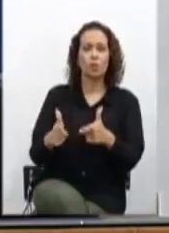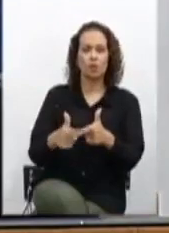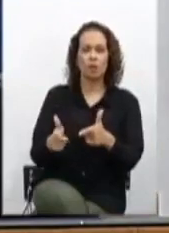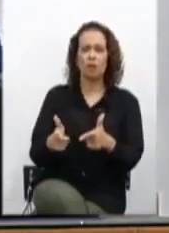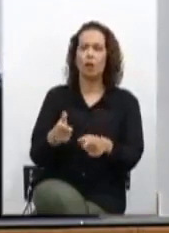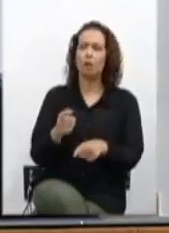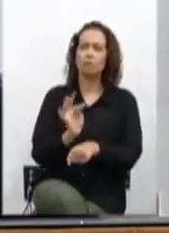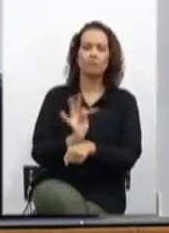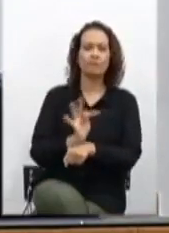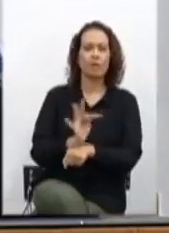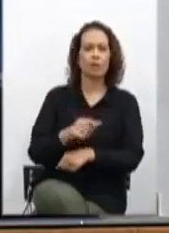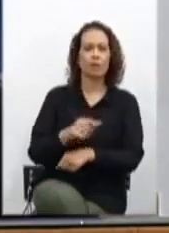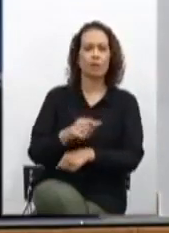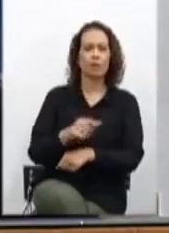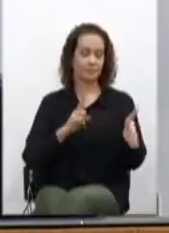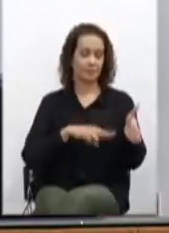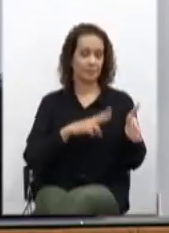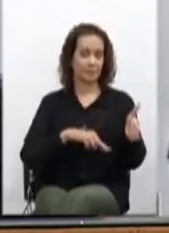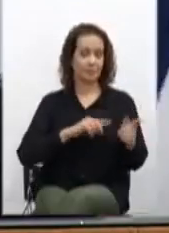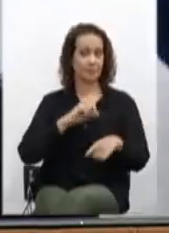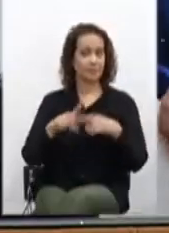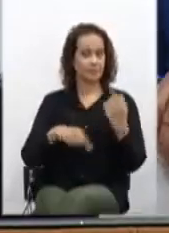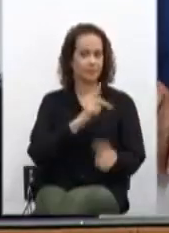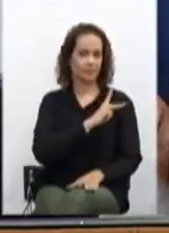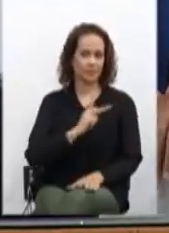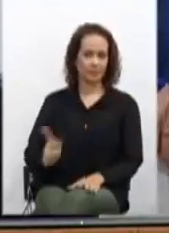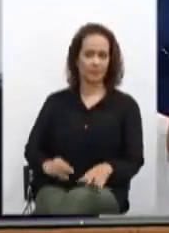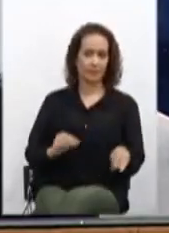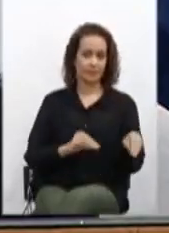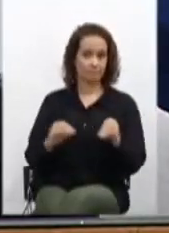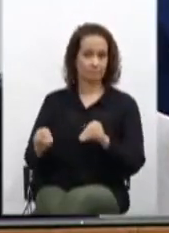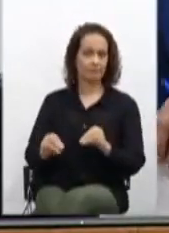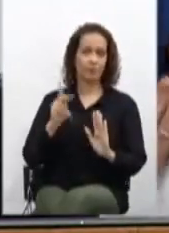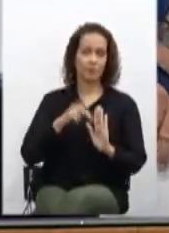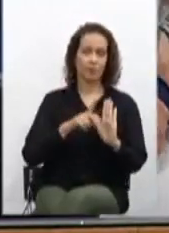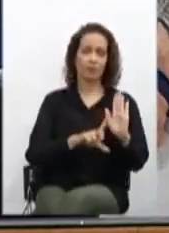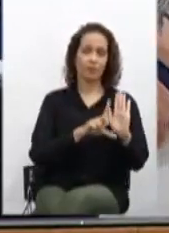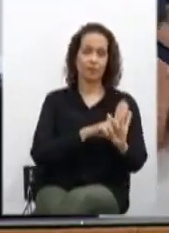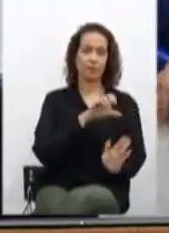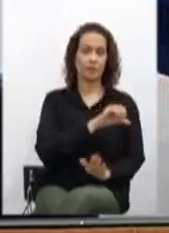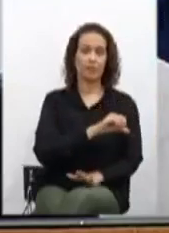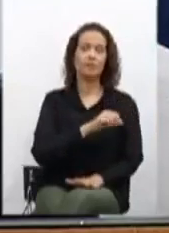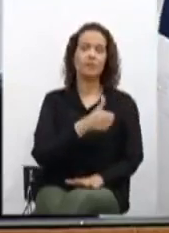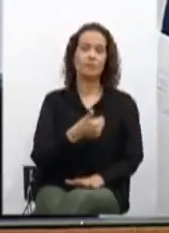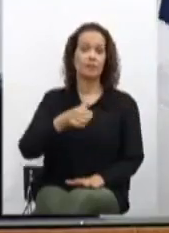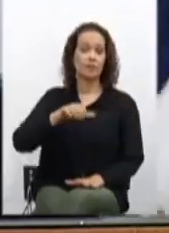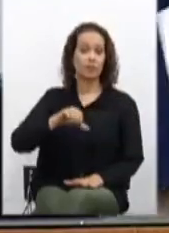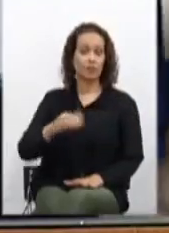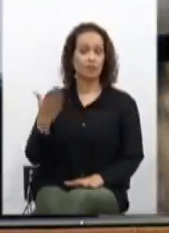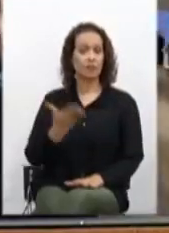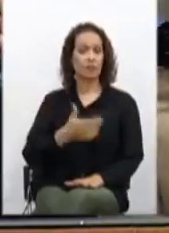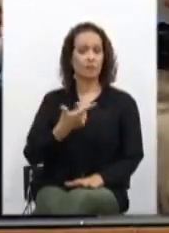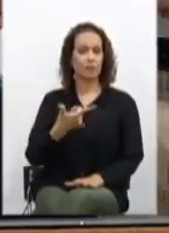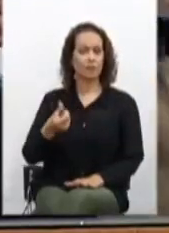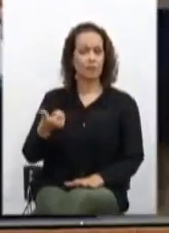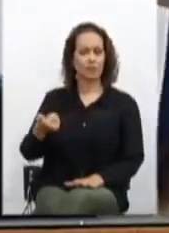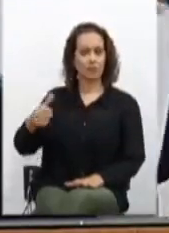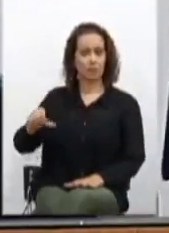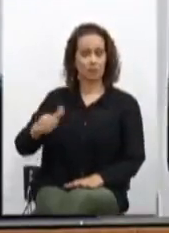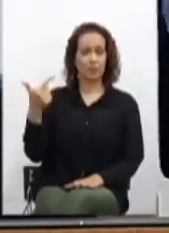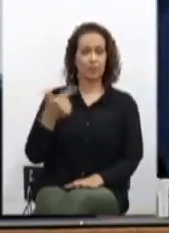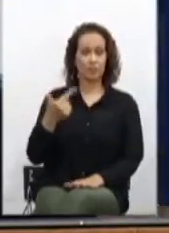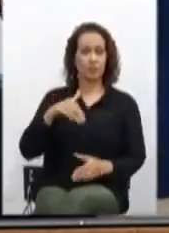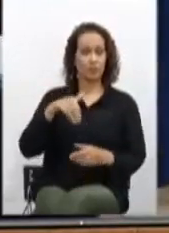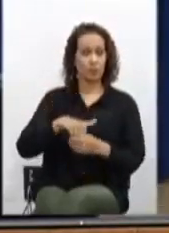minuto só. Vota sim, senhor presidente. Passa a presidência. Projeto de lei 919-2019, segundo turno, de autoria do